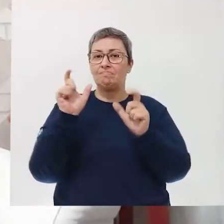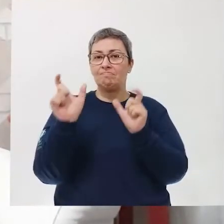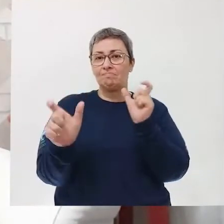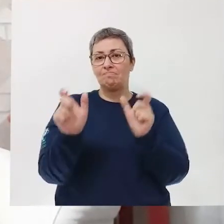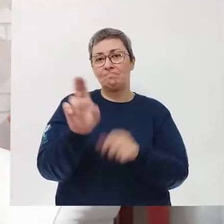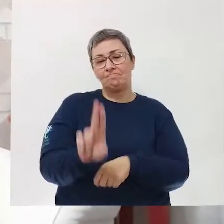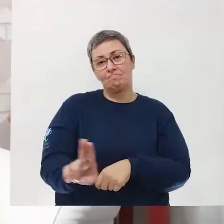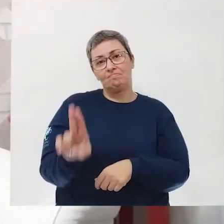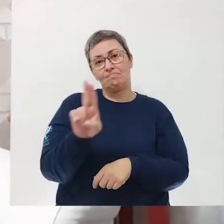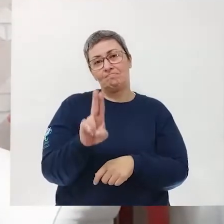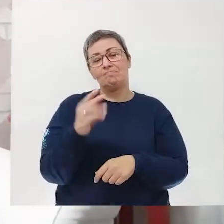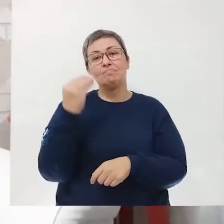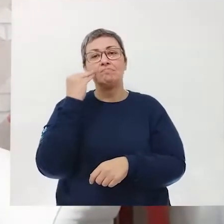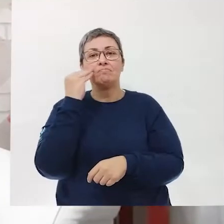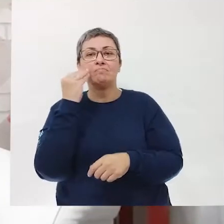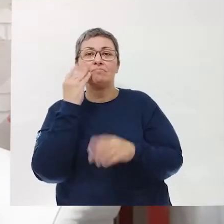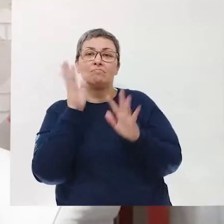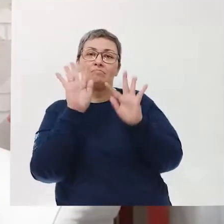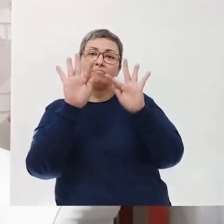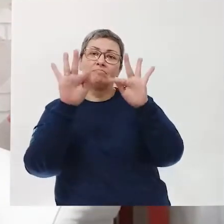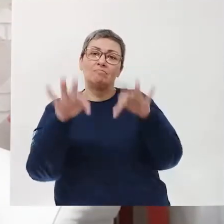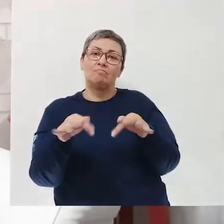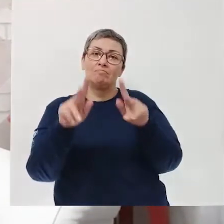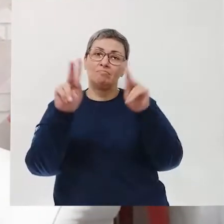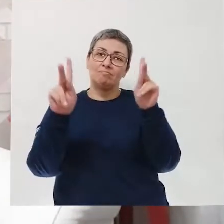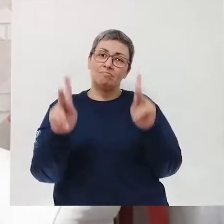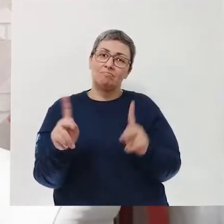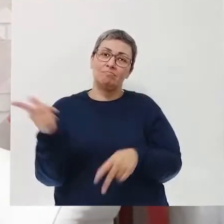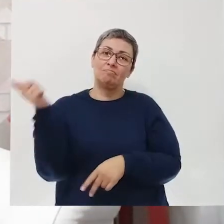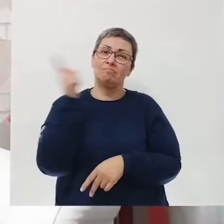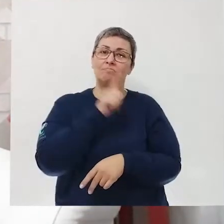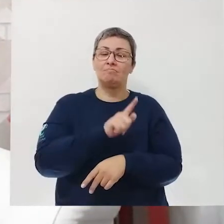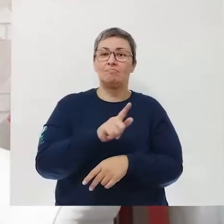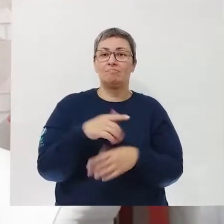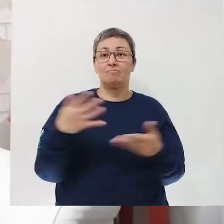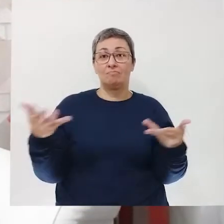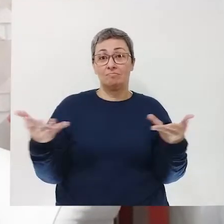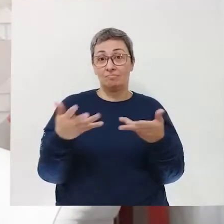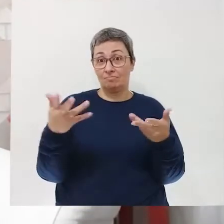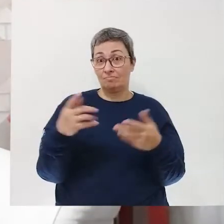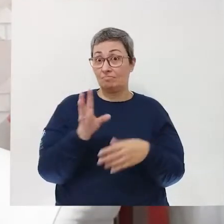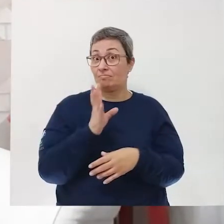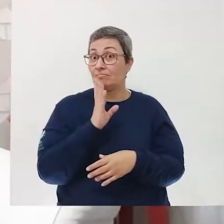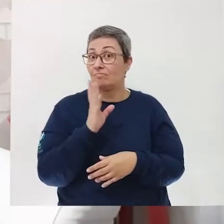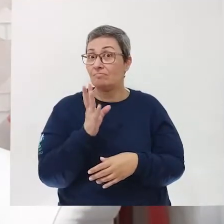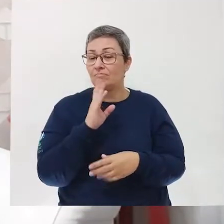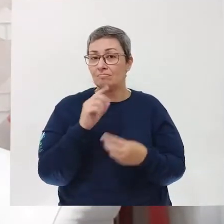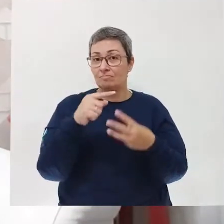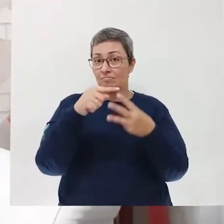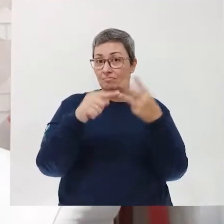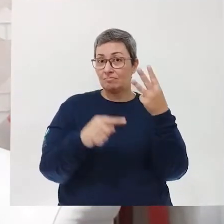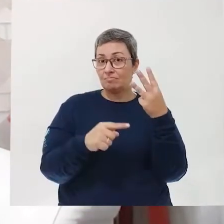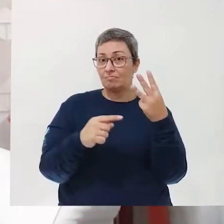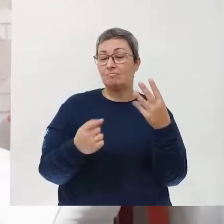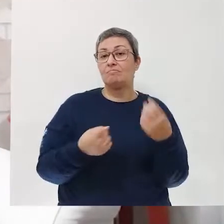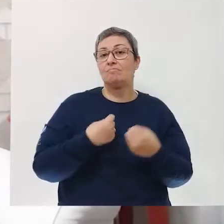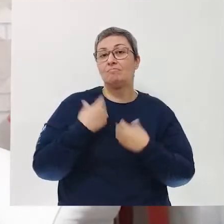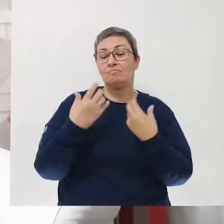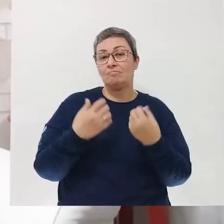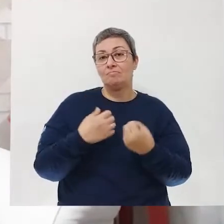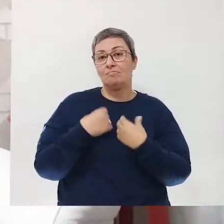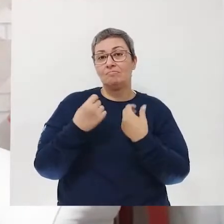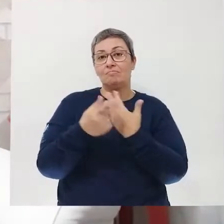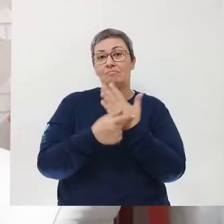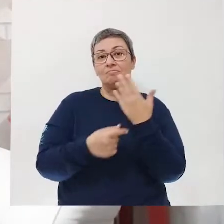palavras, para tentar finalmente ter alguma paz. hoje nós vamos conhecer três poemas do